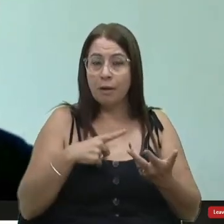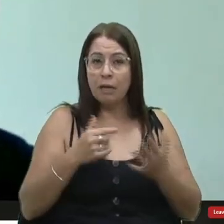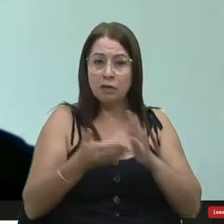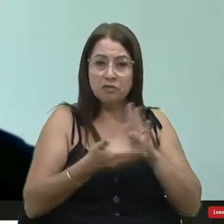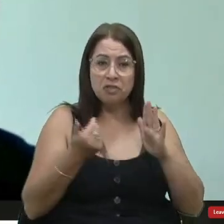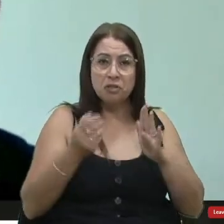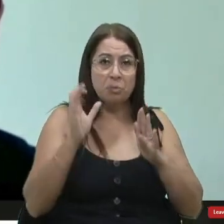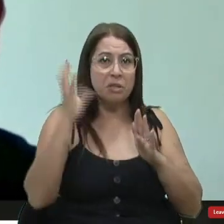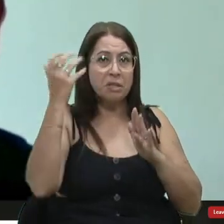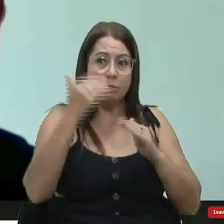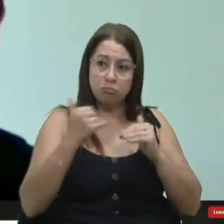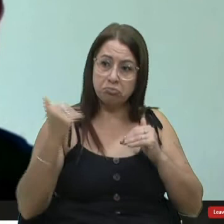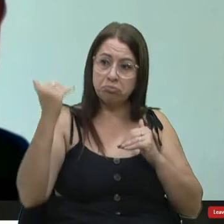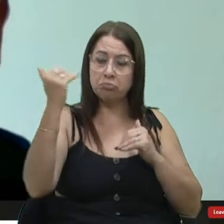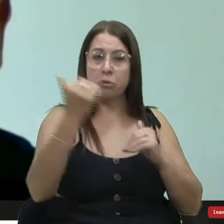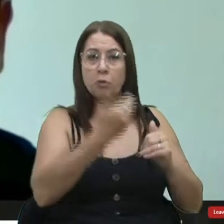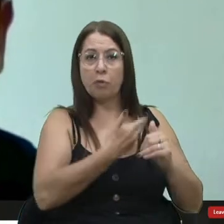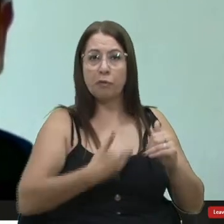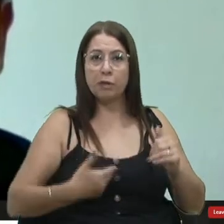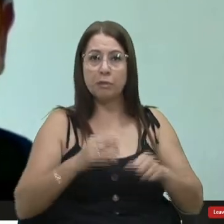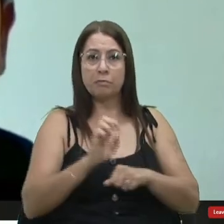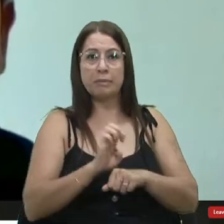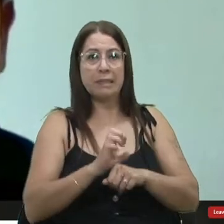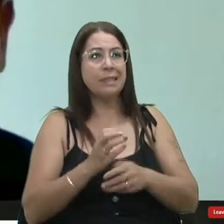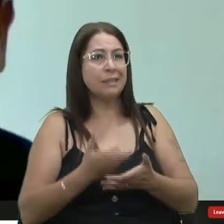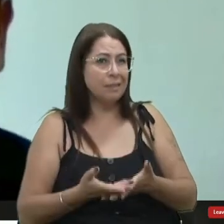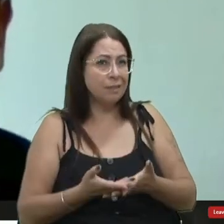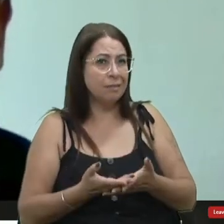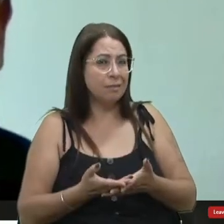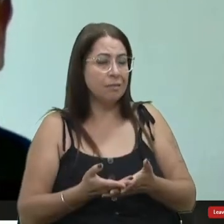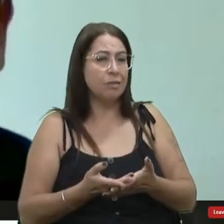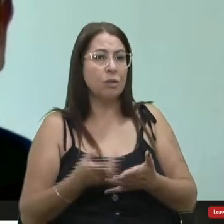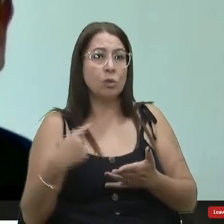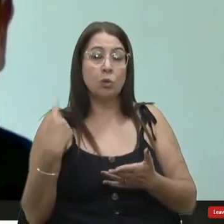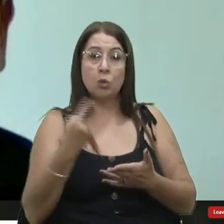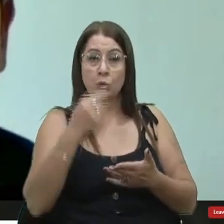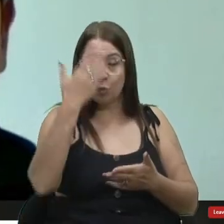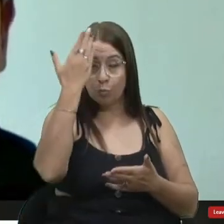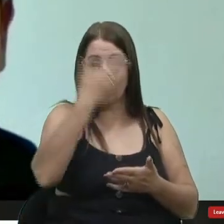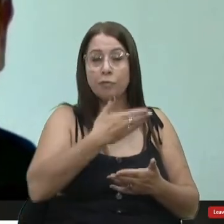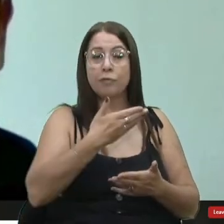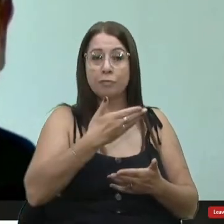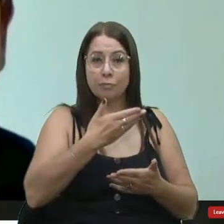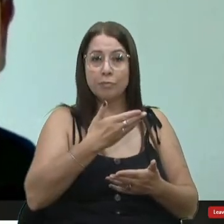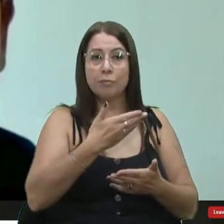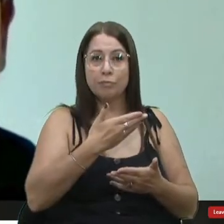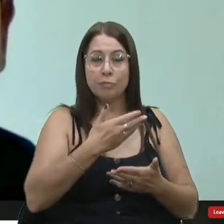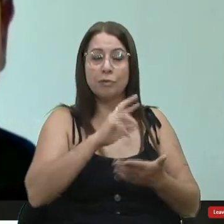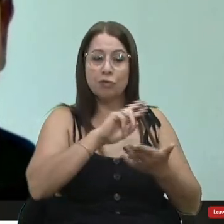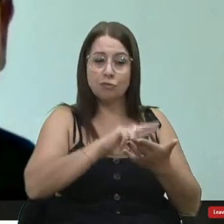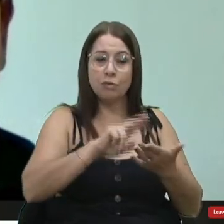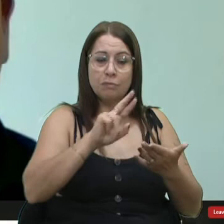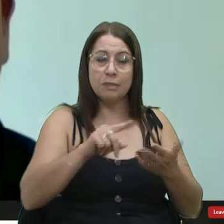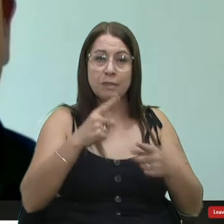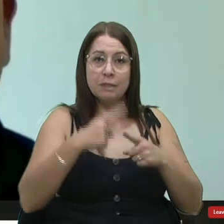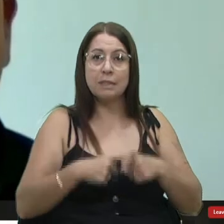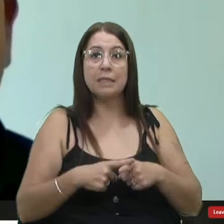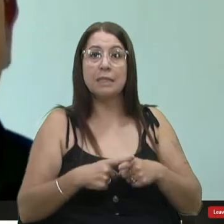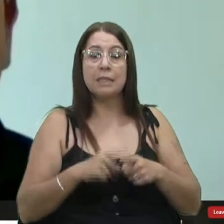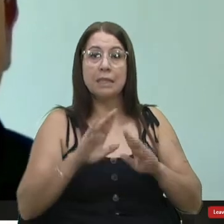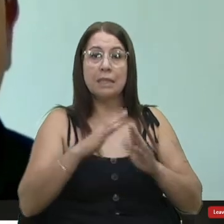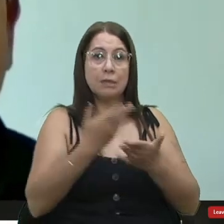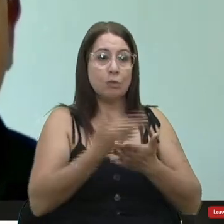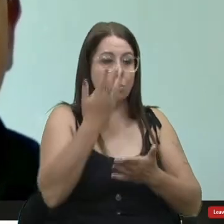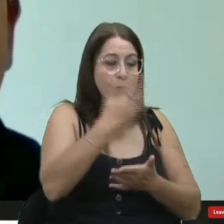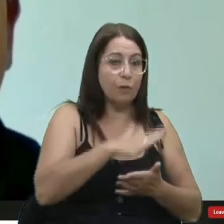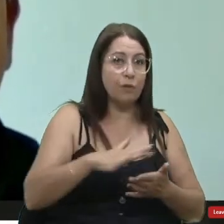decisão soberana do governador do estado e é onde a gente comprovou por diversas vezes que a escolinha